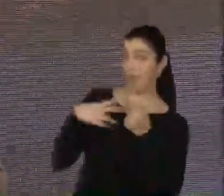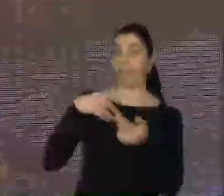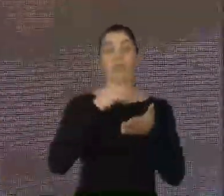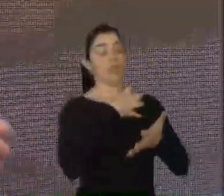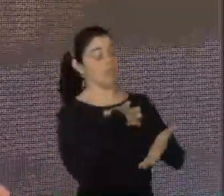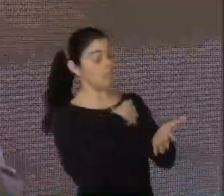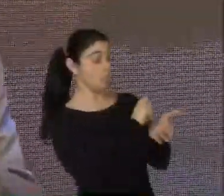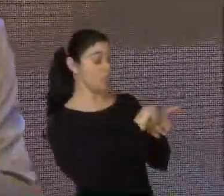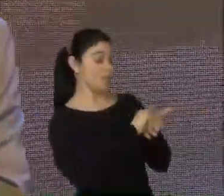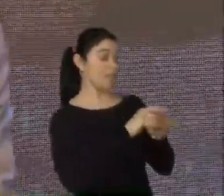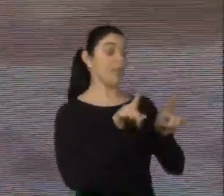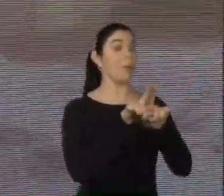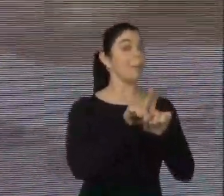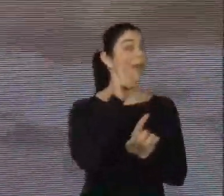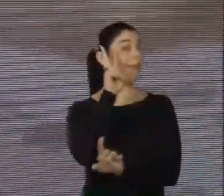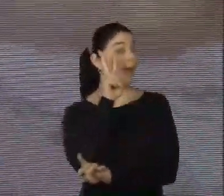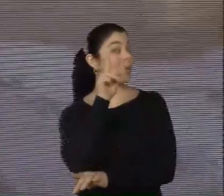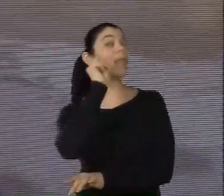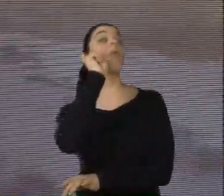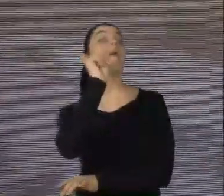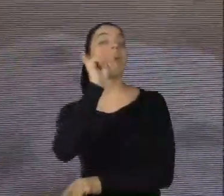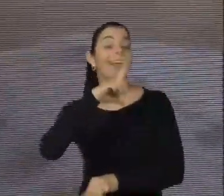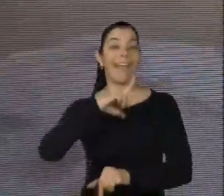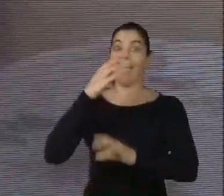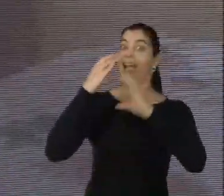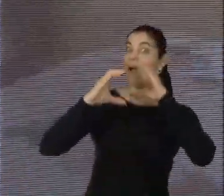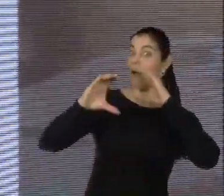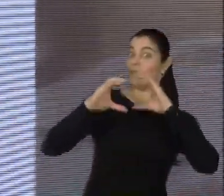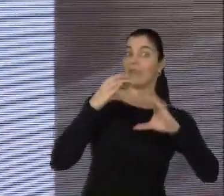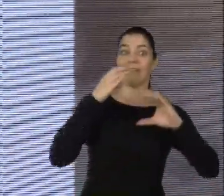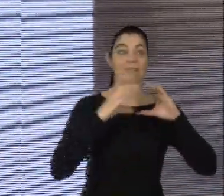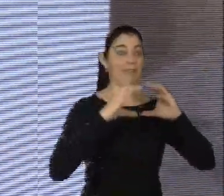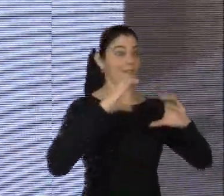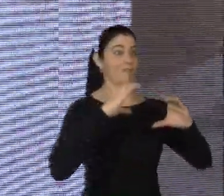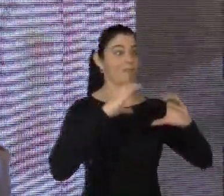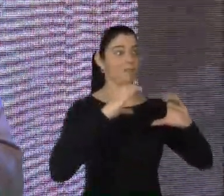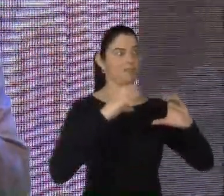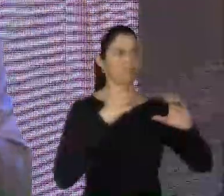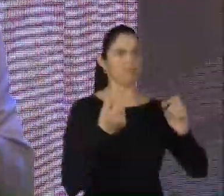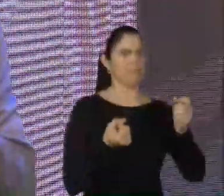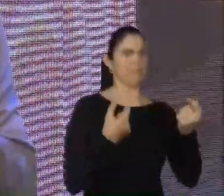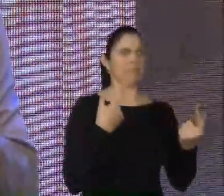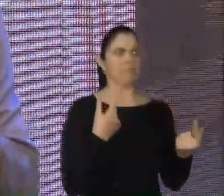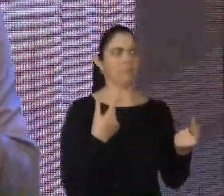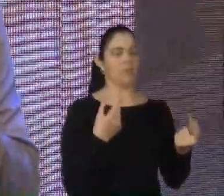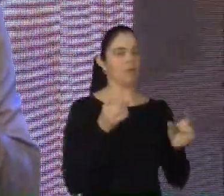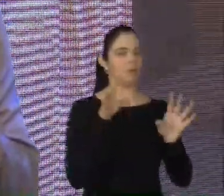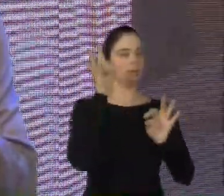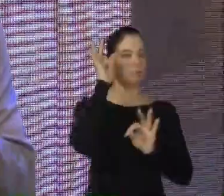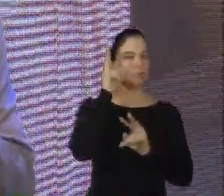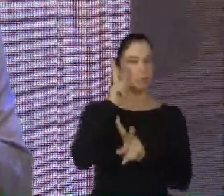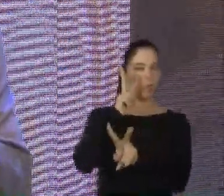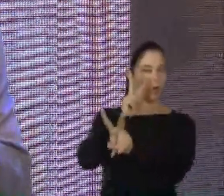sente. Lembrando também que, muitas vezes, a comunicação acontece de uma forma quase que telepática, e